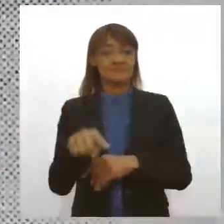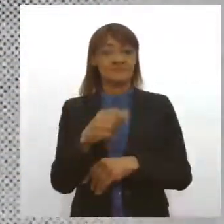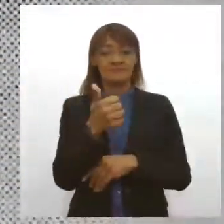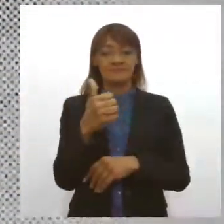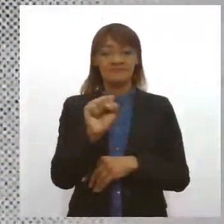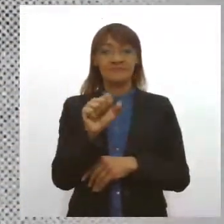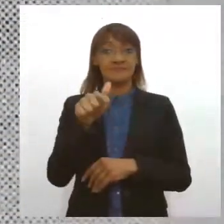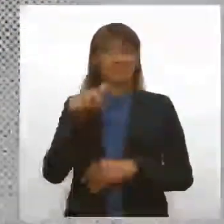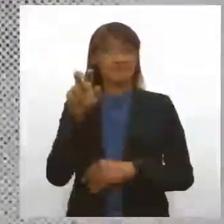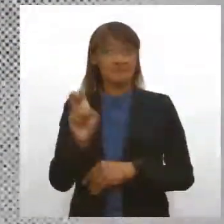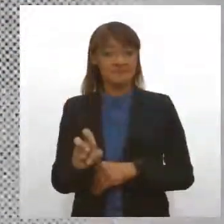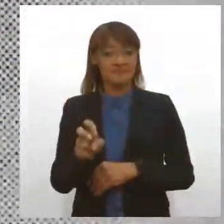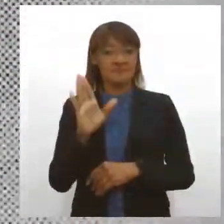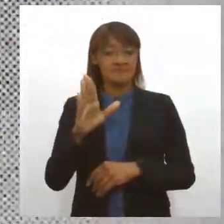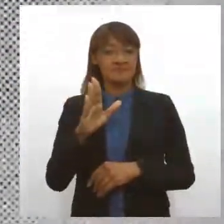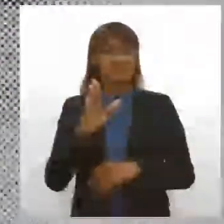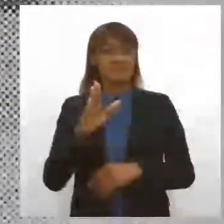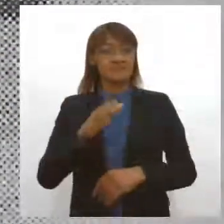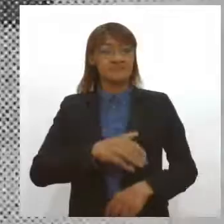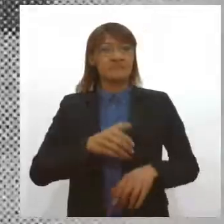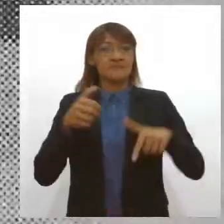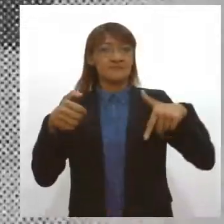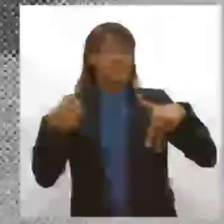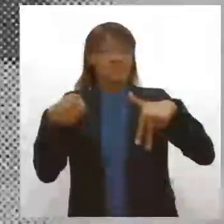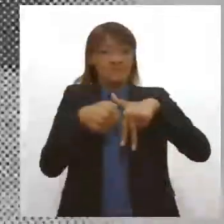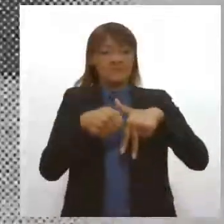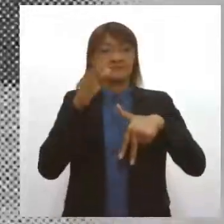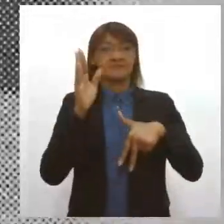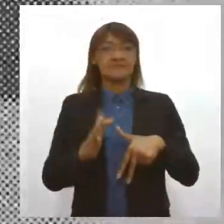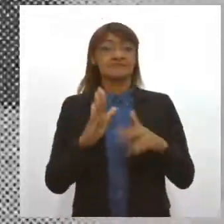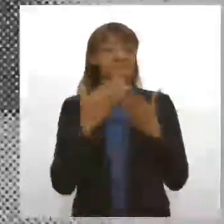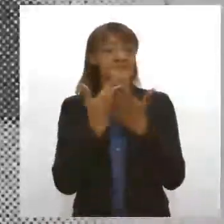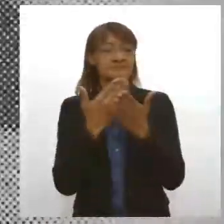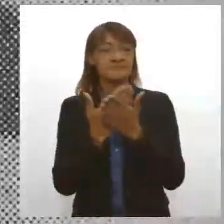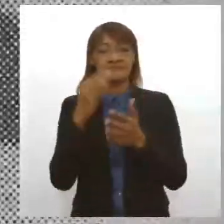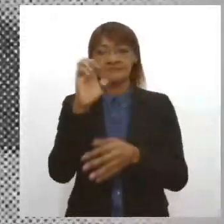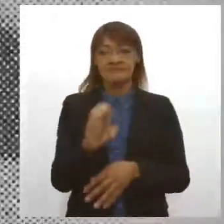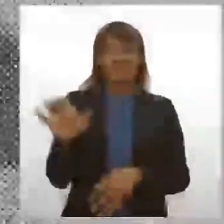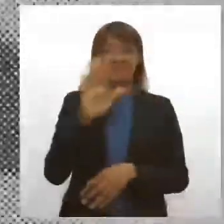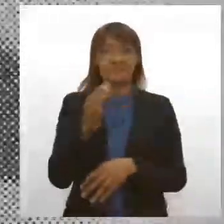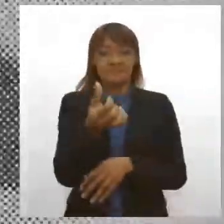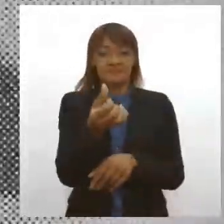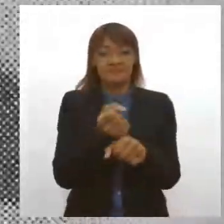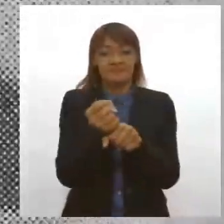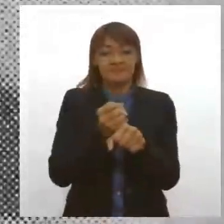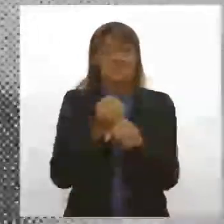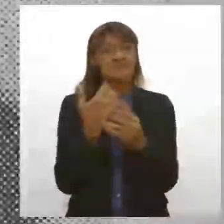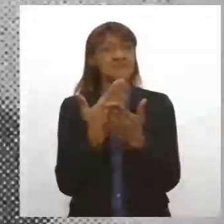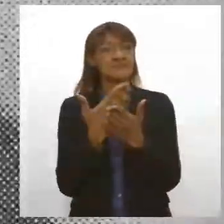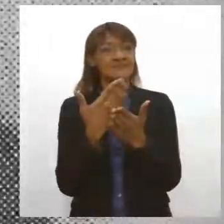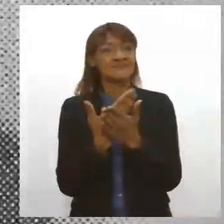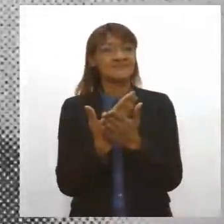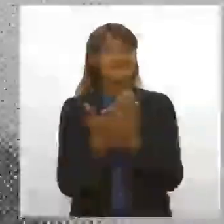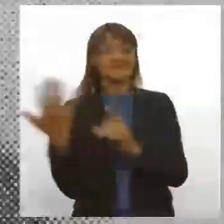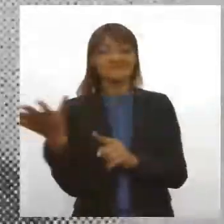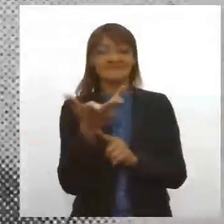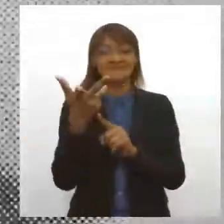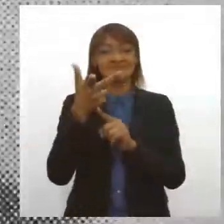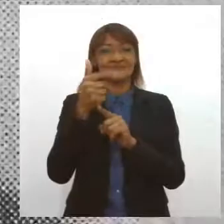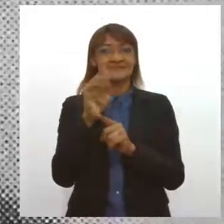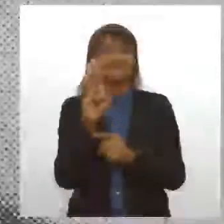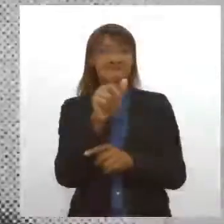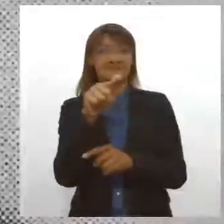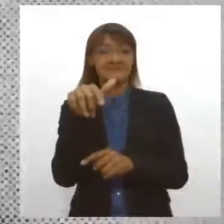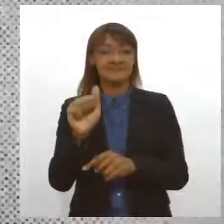Horácio Oria ganhou do Império uma bolsa de estudos na Europa, onde passou seis anos na Escola de Belas Artes e na Escola